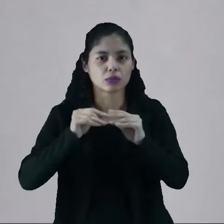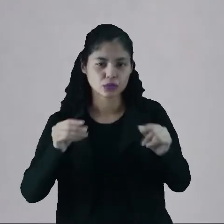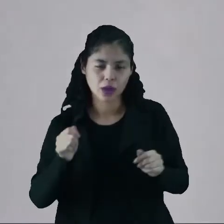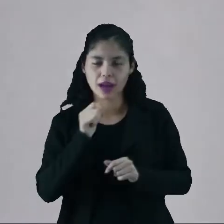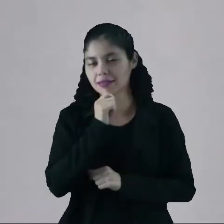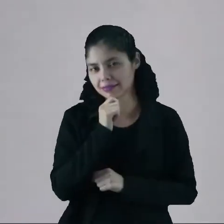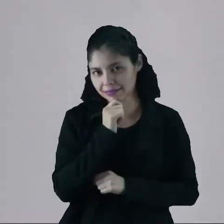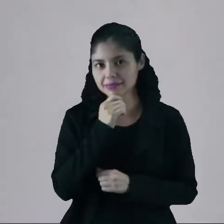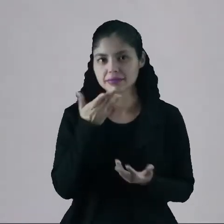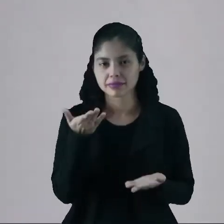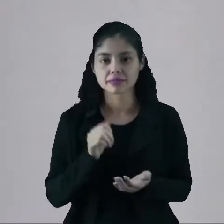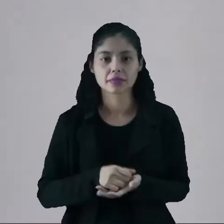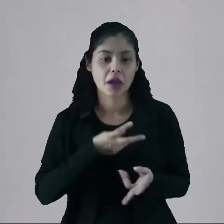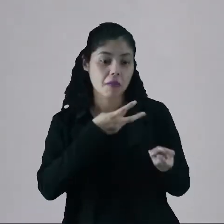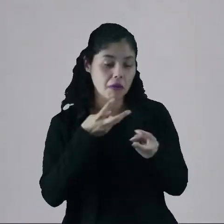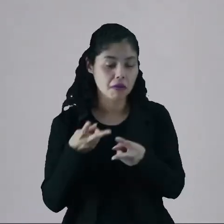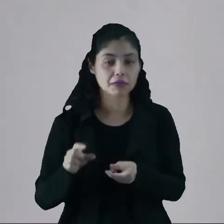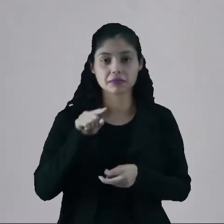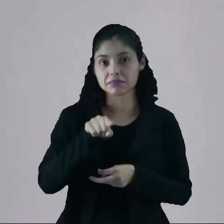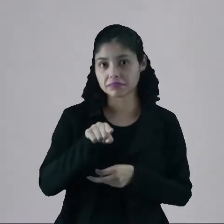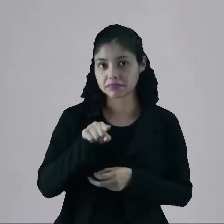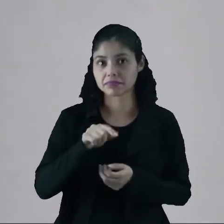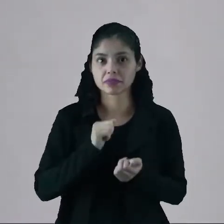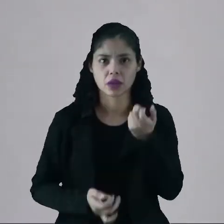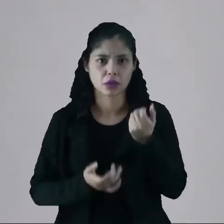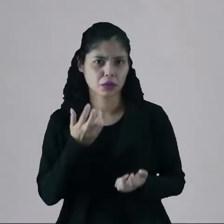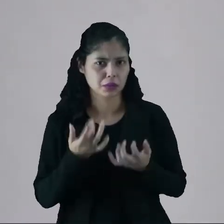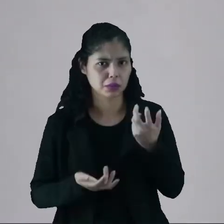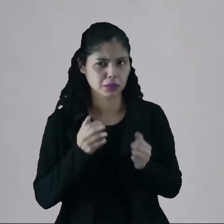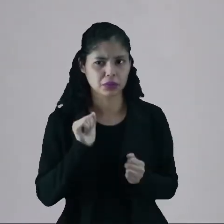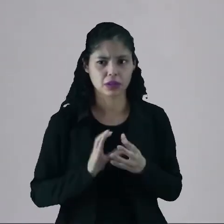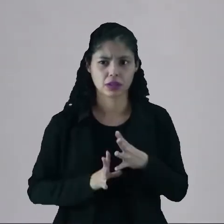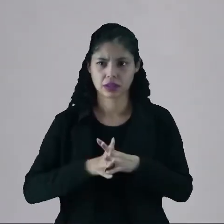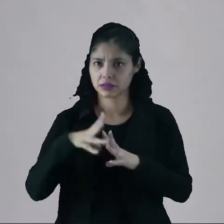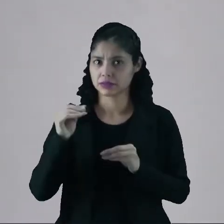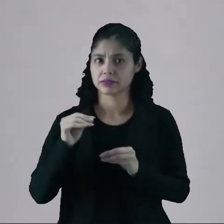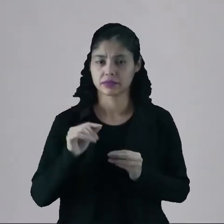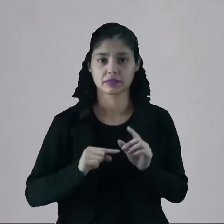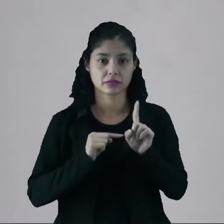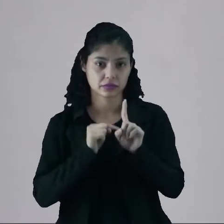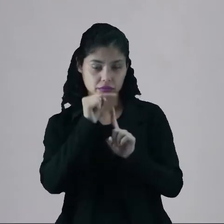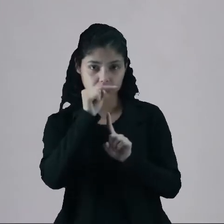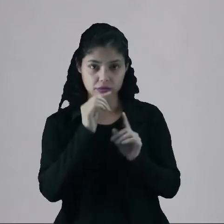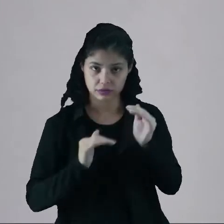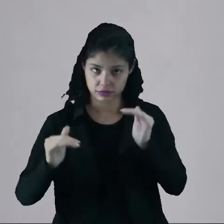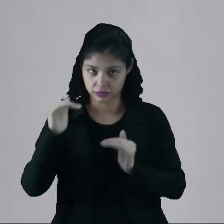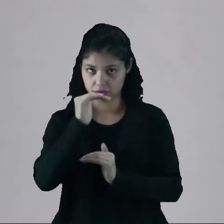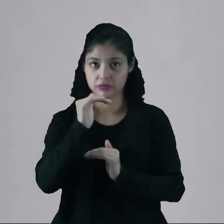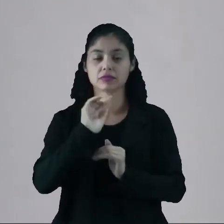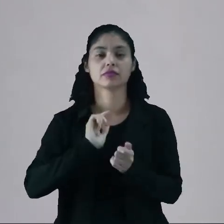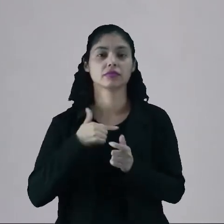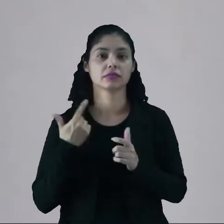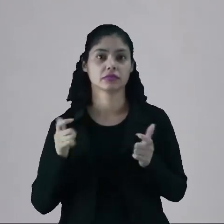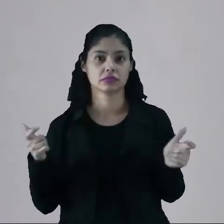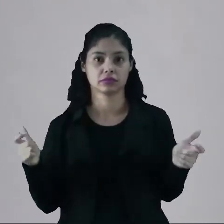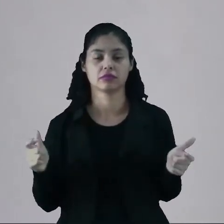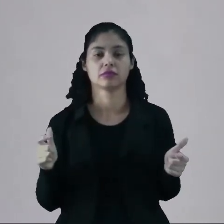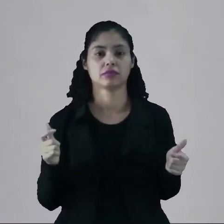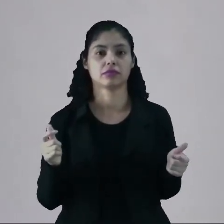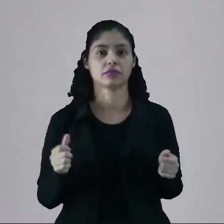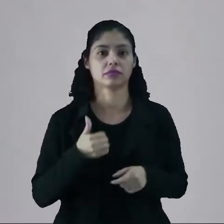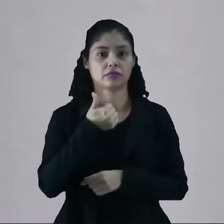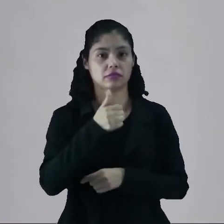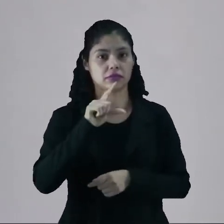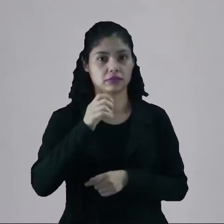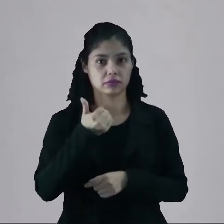crosta. E aí você vai perceber que aquele fogo que nunca se apaga, que tem uma temperatura elevadíssima, mais de 6 mil graus